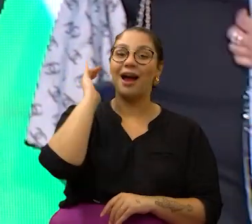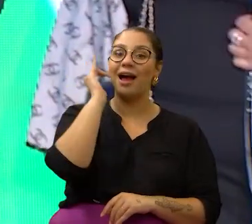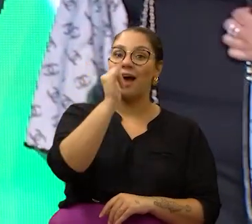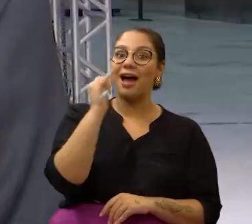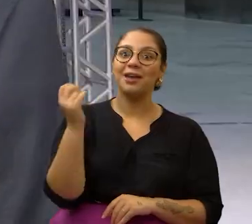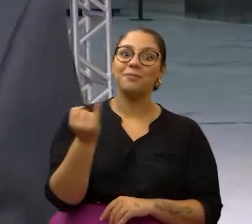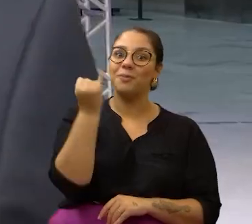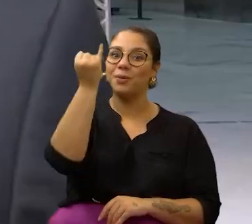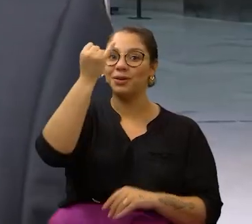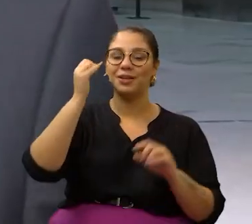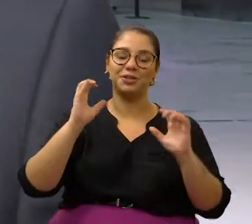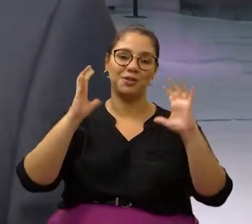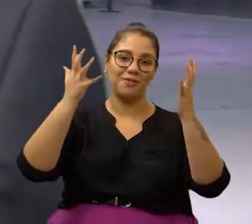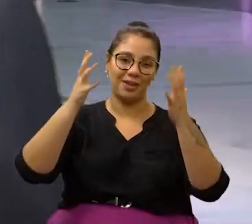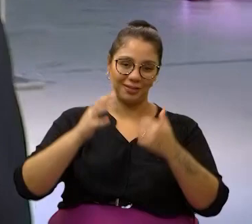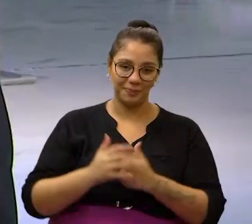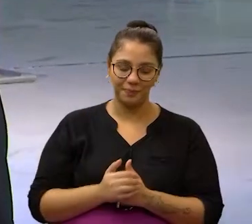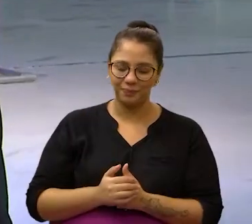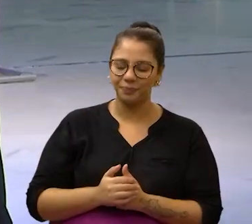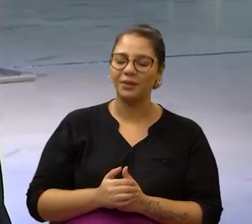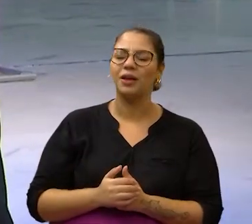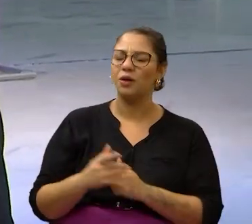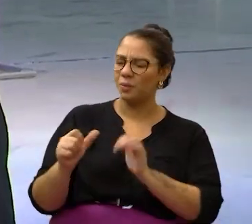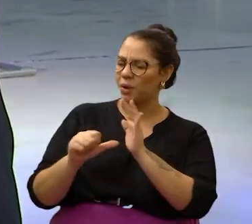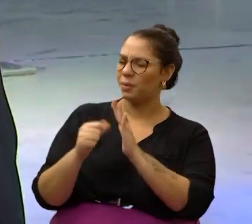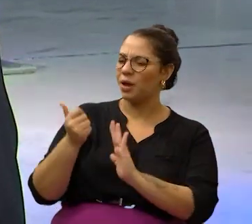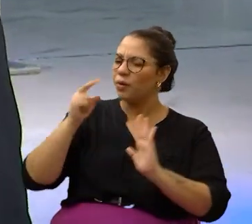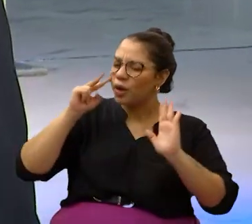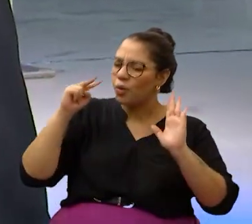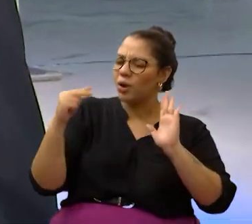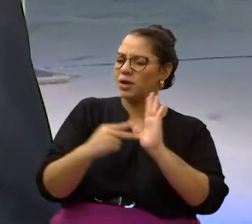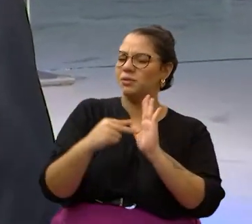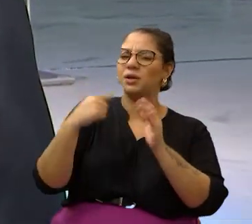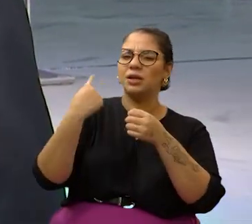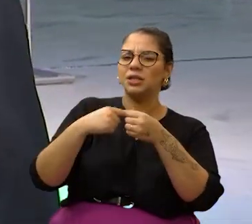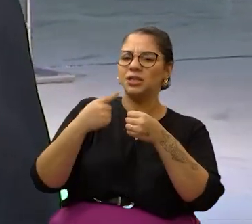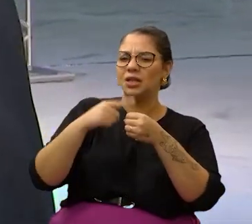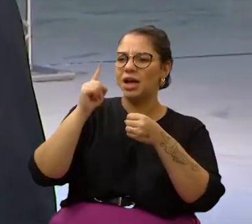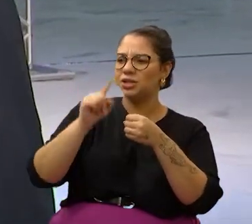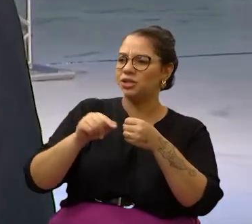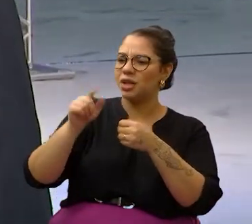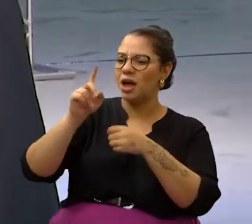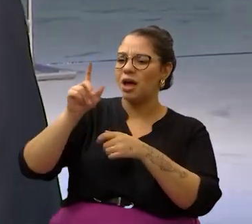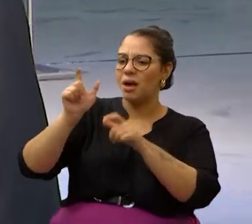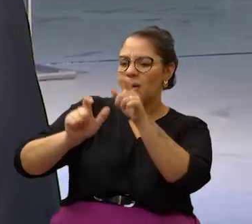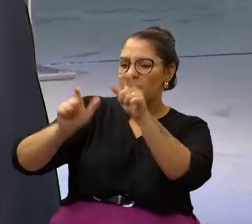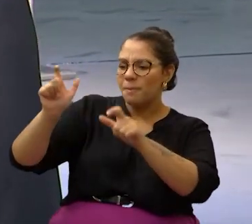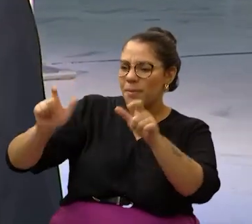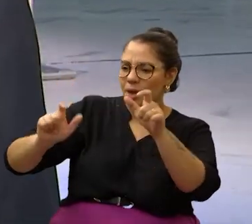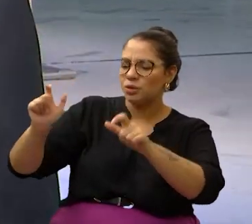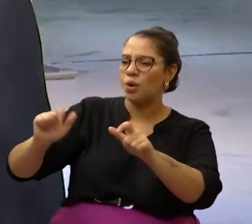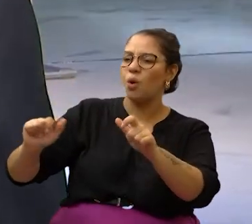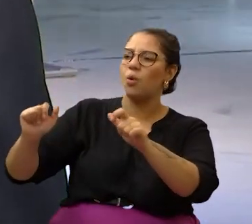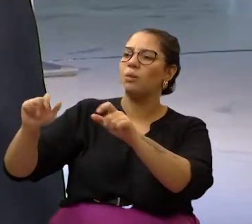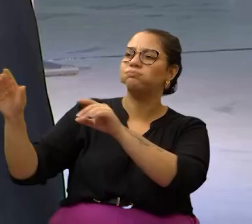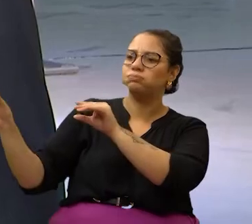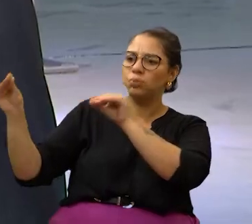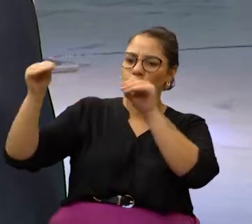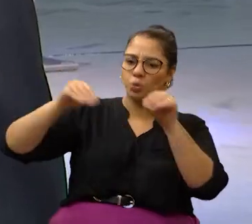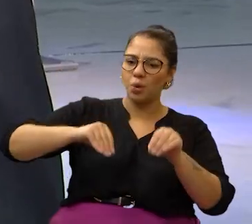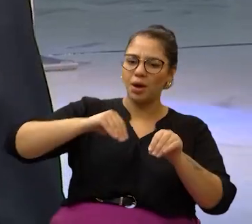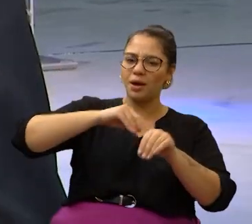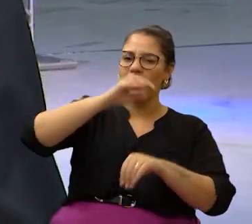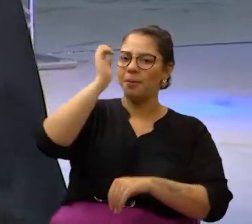evento. Primeiro, representa o reconhecimento da cidade, da contribuição de todos os imigrantes